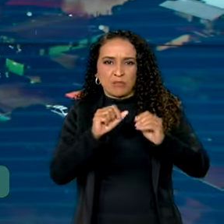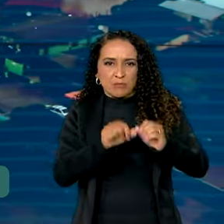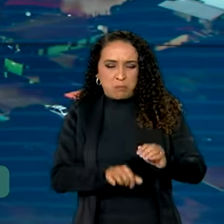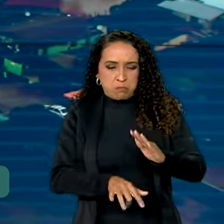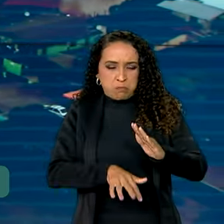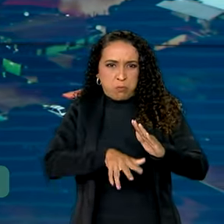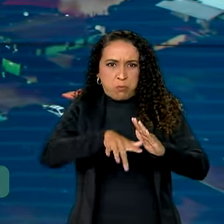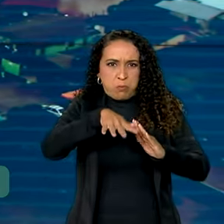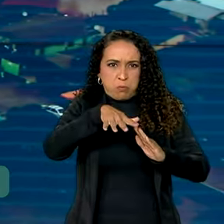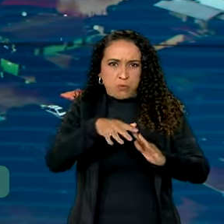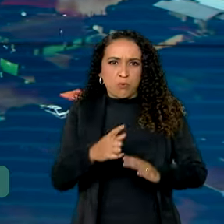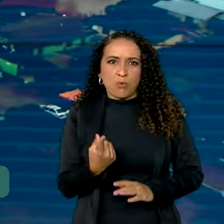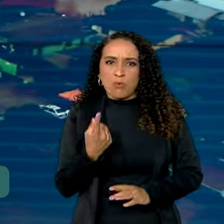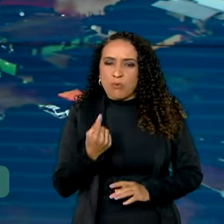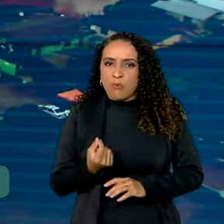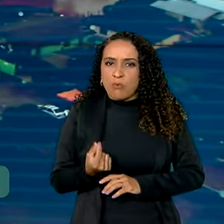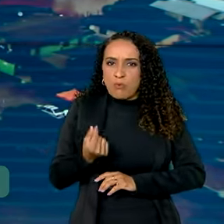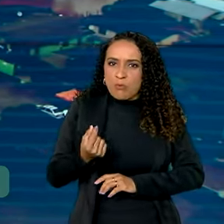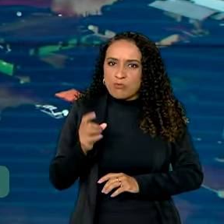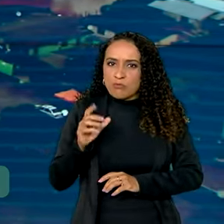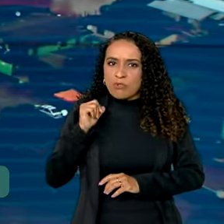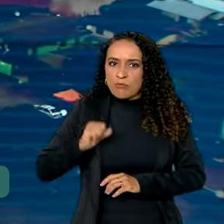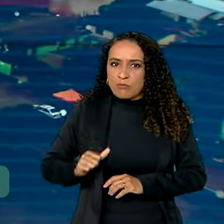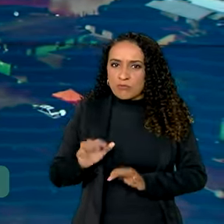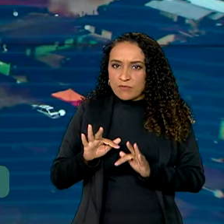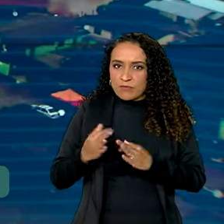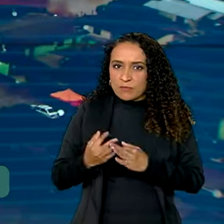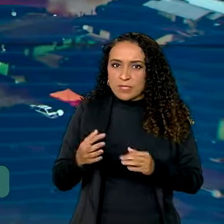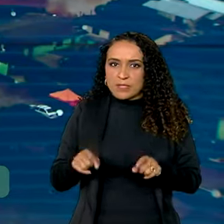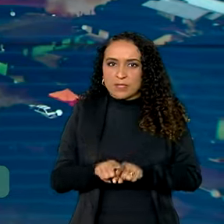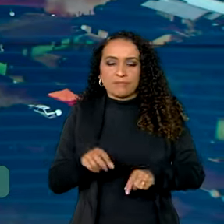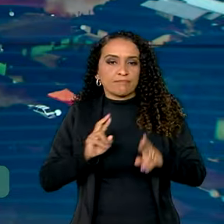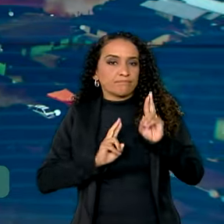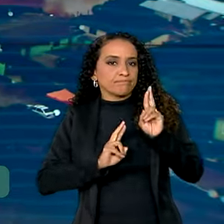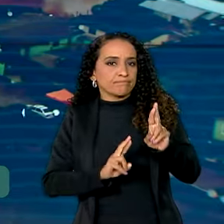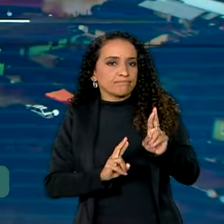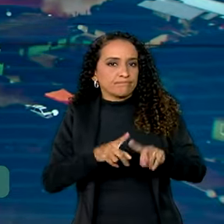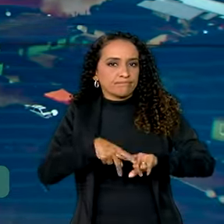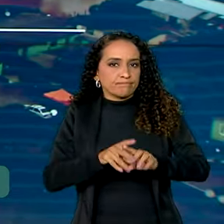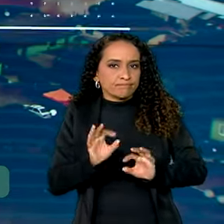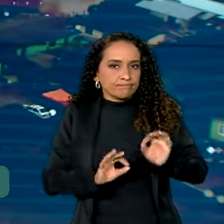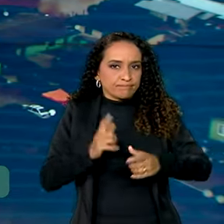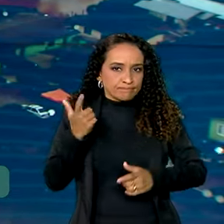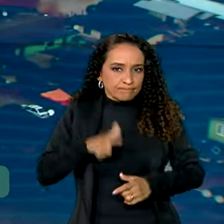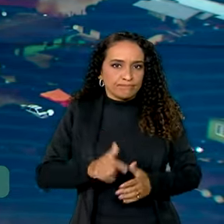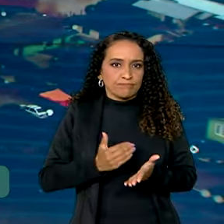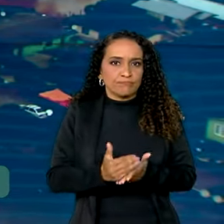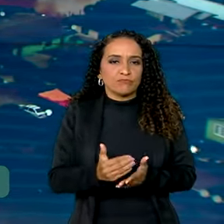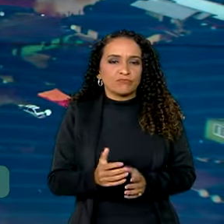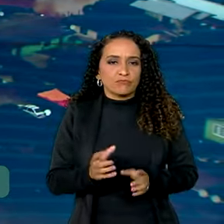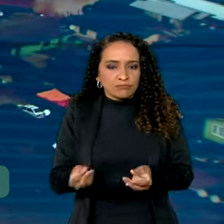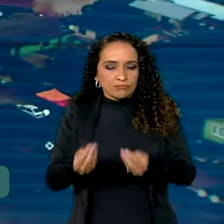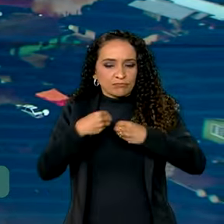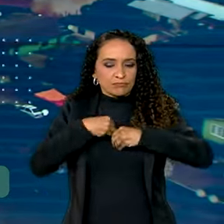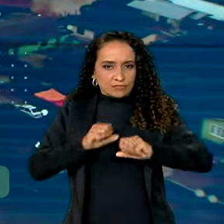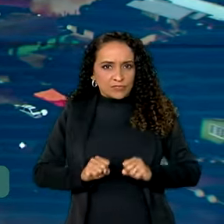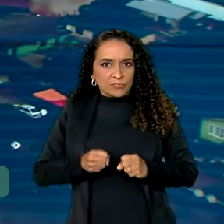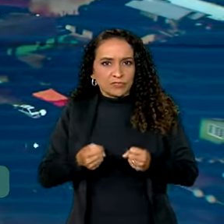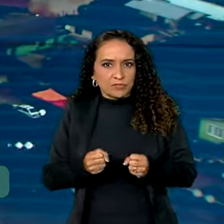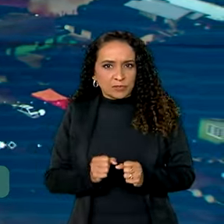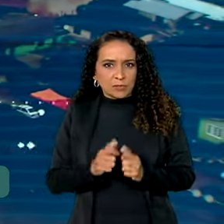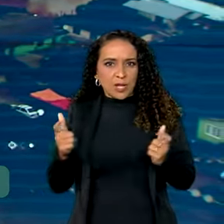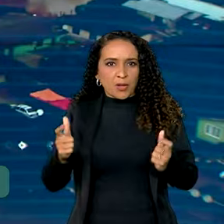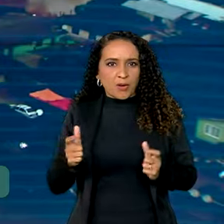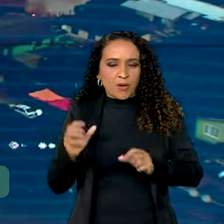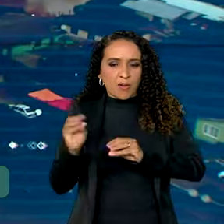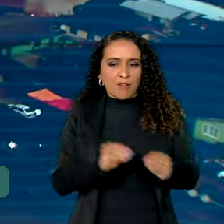'água. Com a única renda que é a do Bolsa Família e a esperança de recomeçar, eles ganharam força, ainda maior,